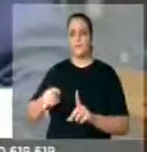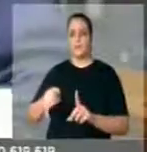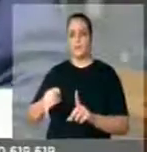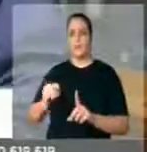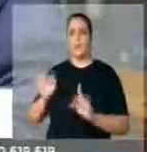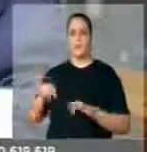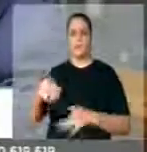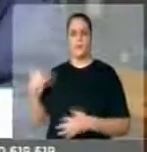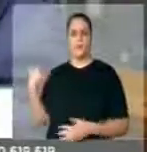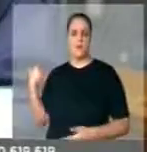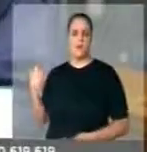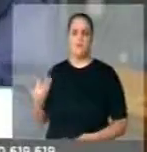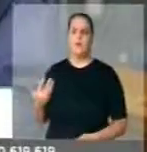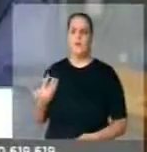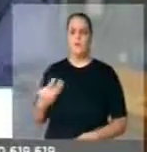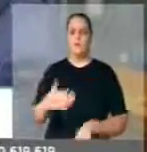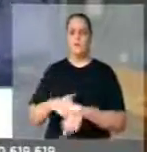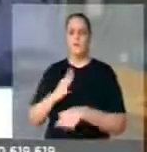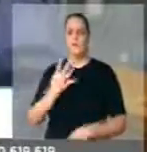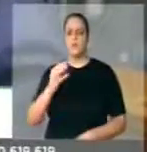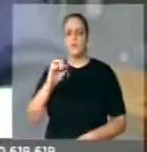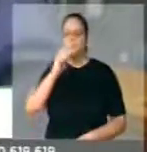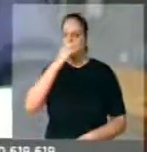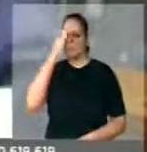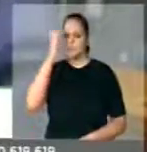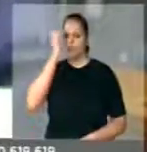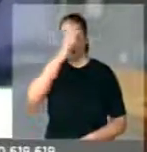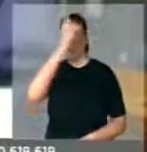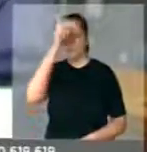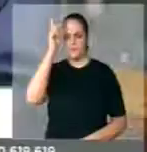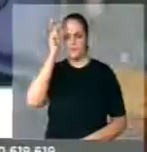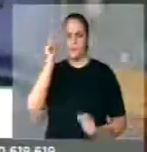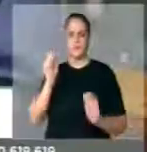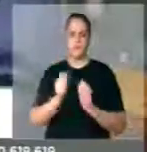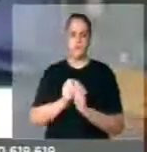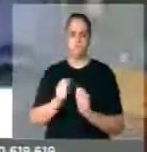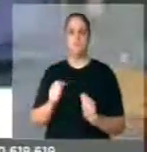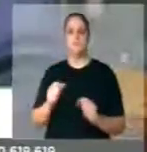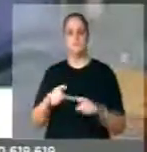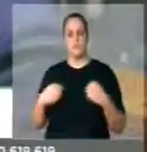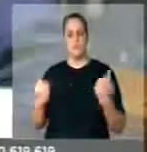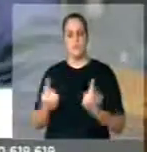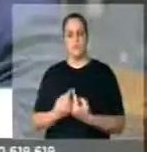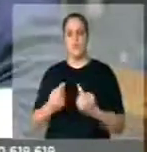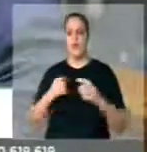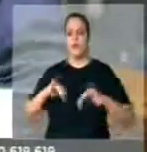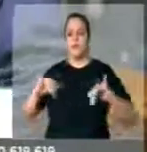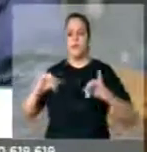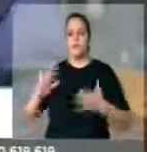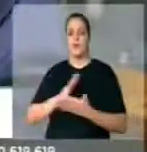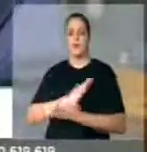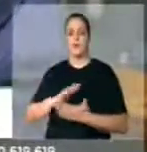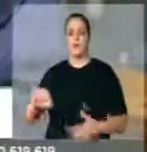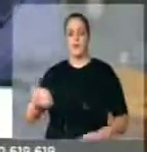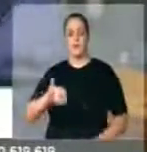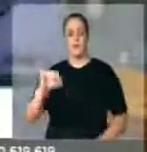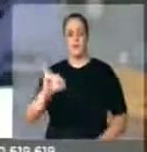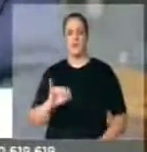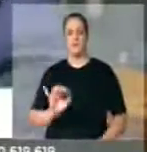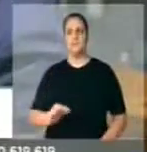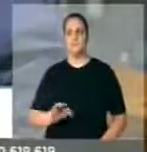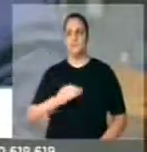Uma reunião de trabalho com mais de 40 prefeitos, com anúncios importantes. Aliás, o ministro